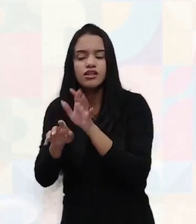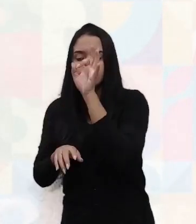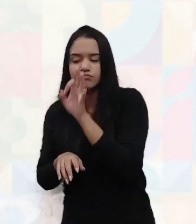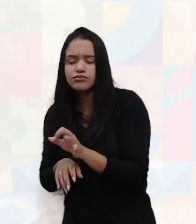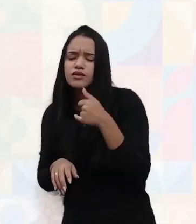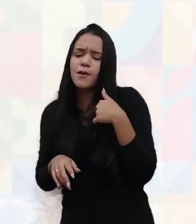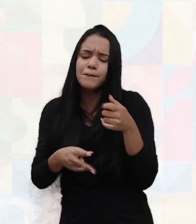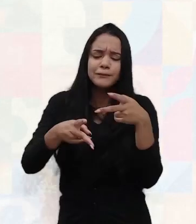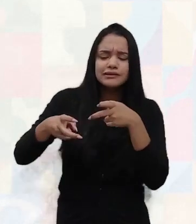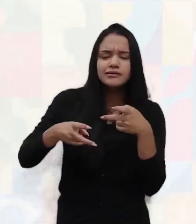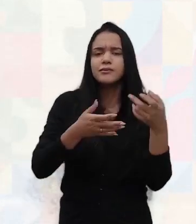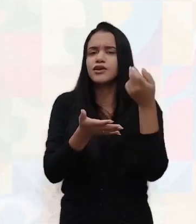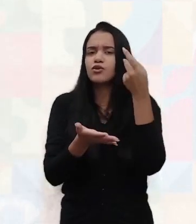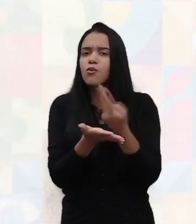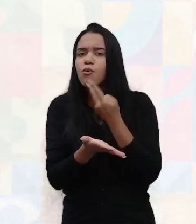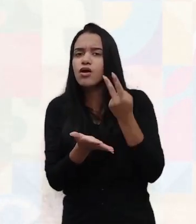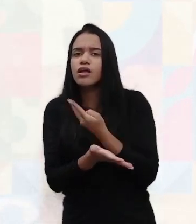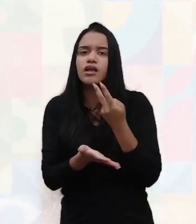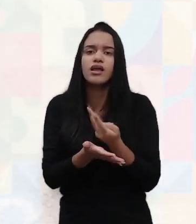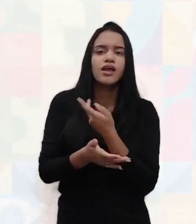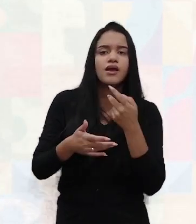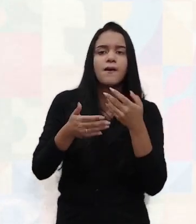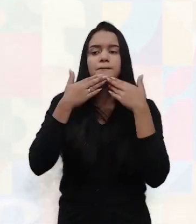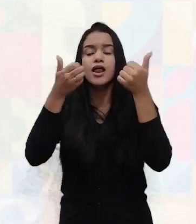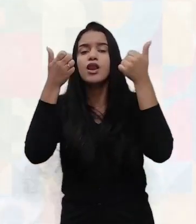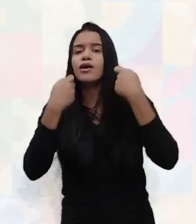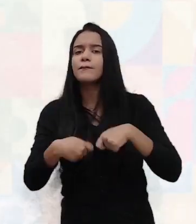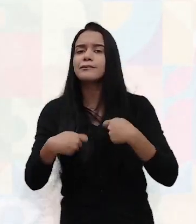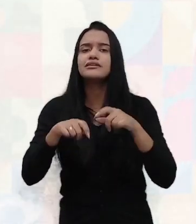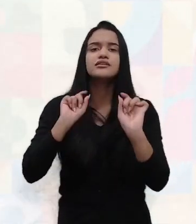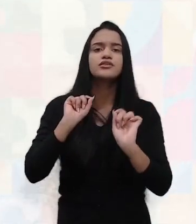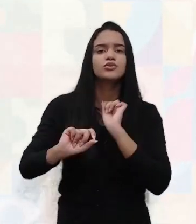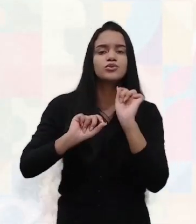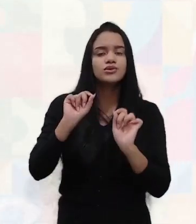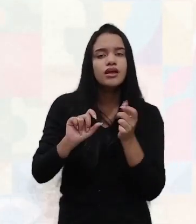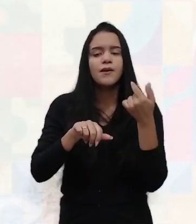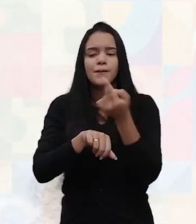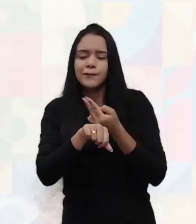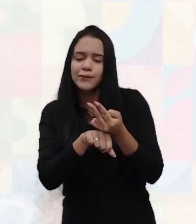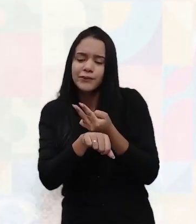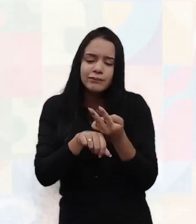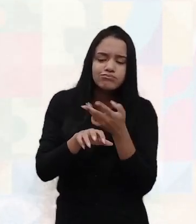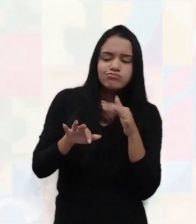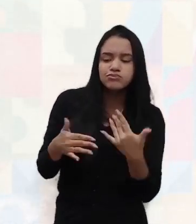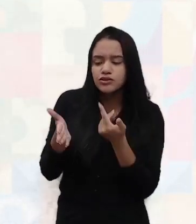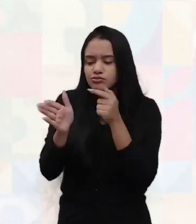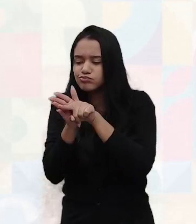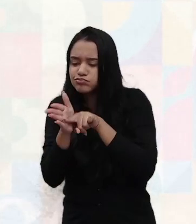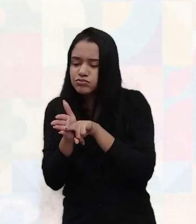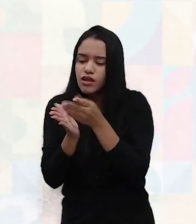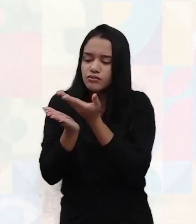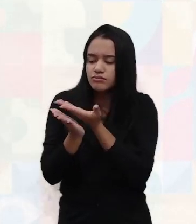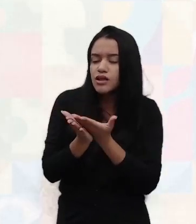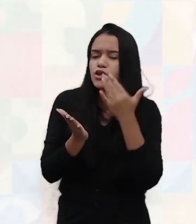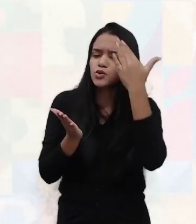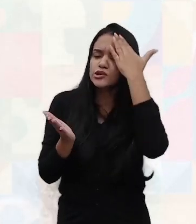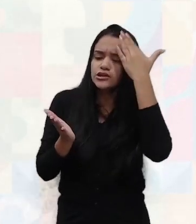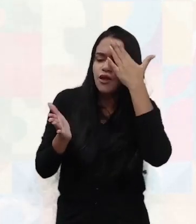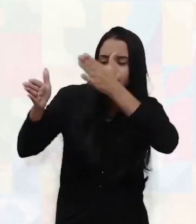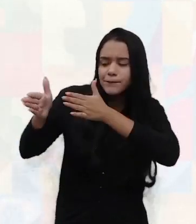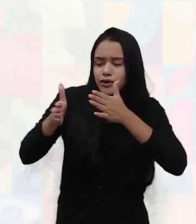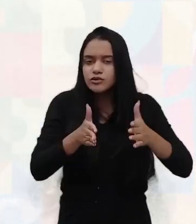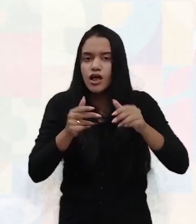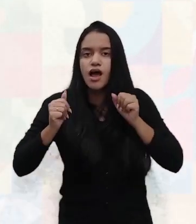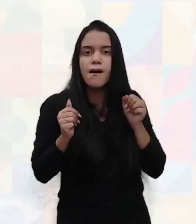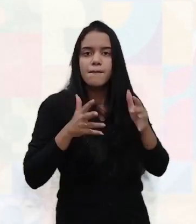identifiquei o erro, o que é que eu preciso melhorar para corrigir esse erro? Procurei me especializar, entendi como é o processo, aplico